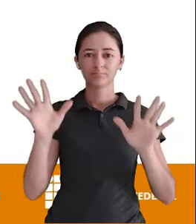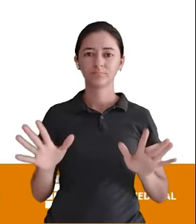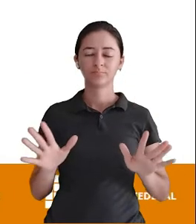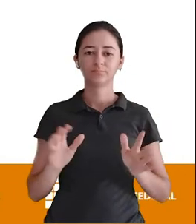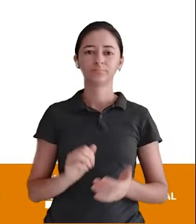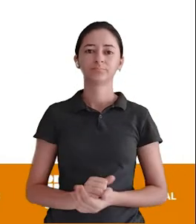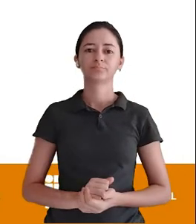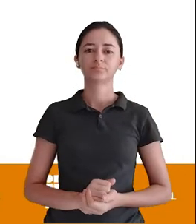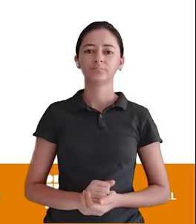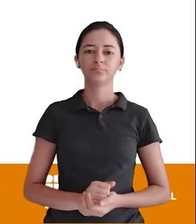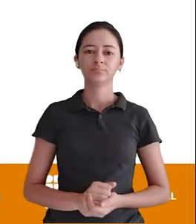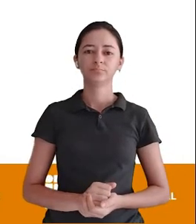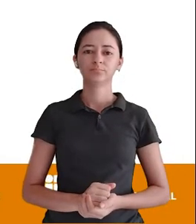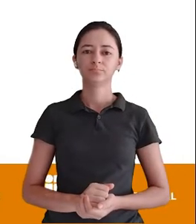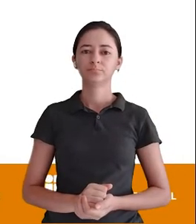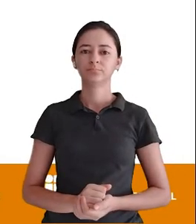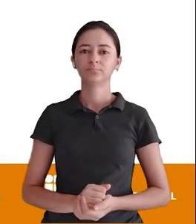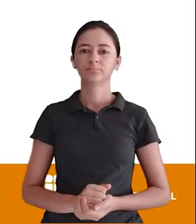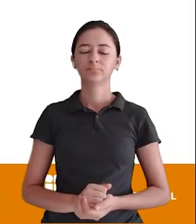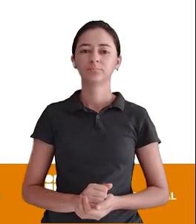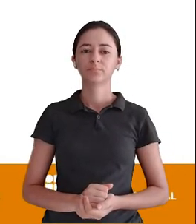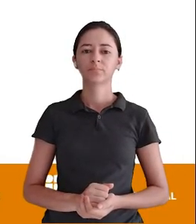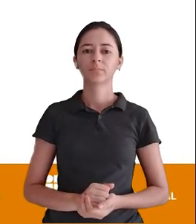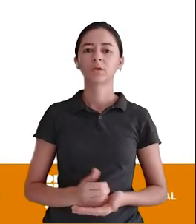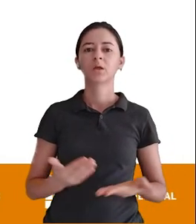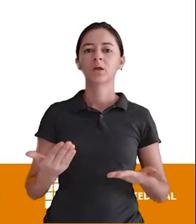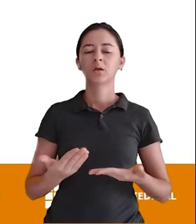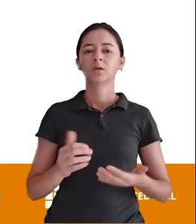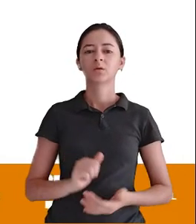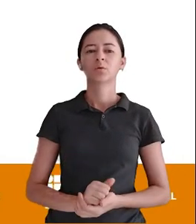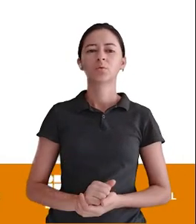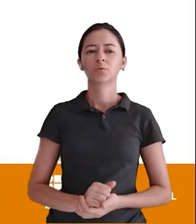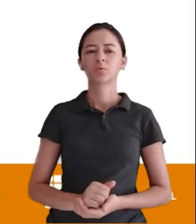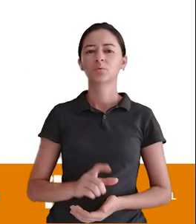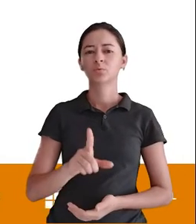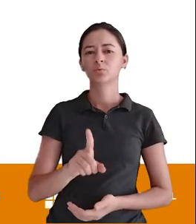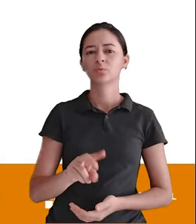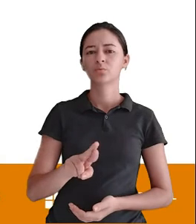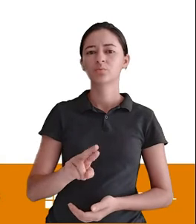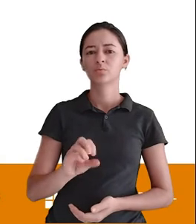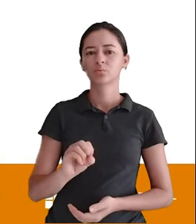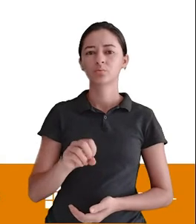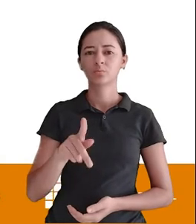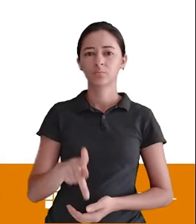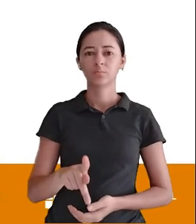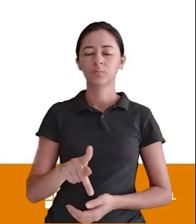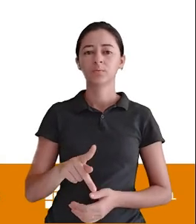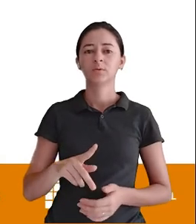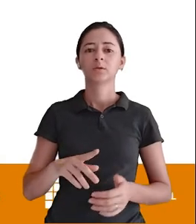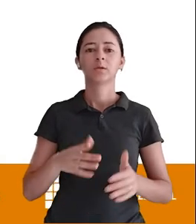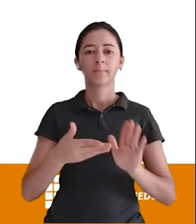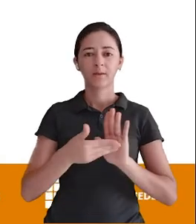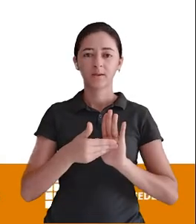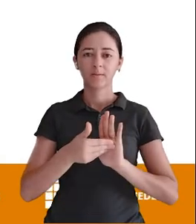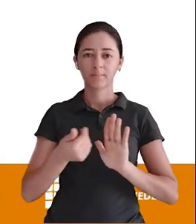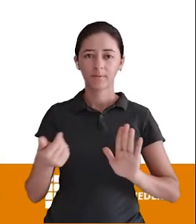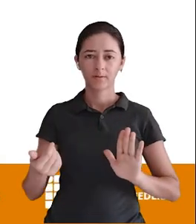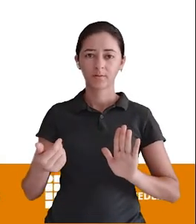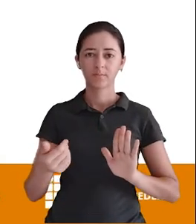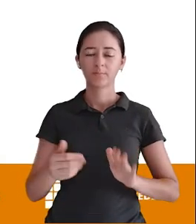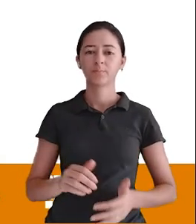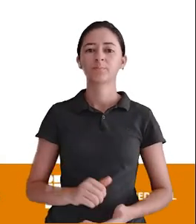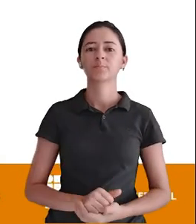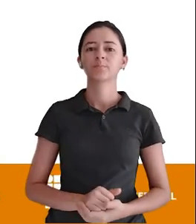Beleza galera O chamoperador drop Ele serve para Apagar um atributo Tá?